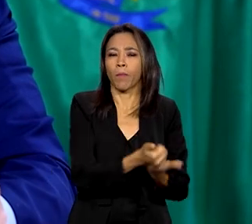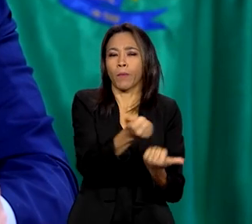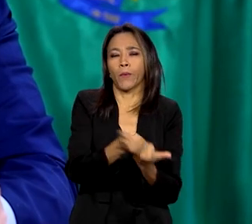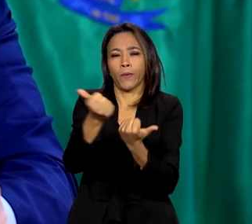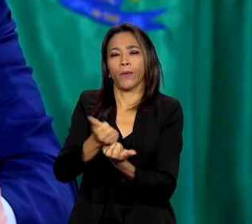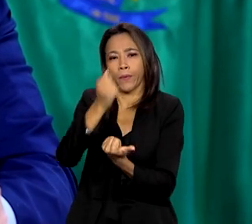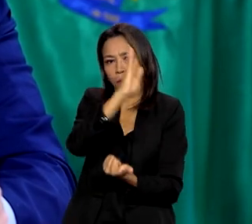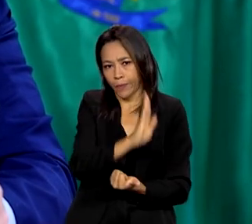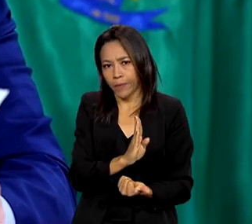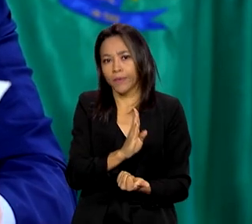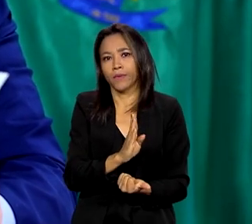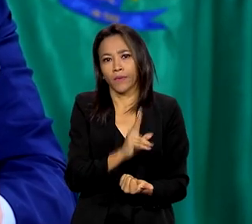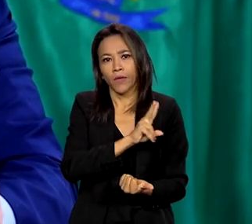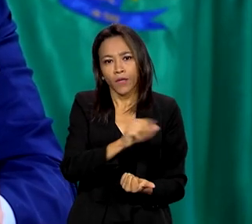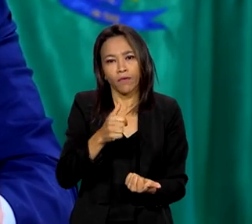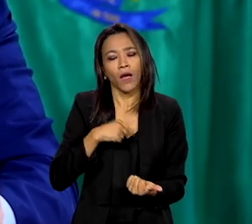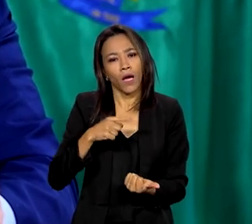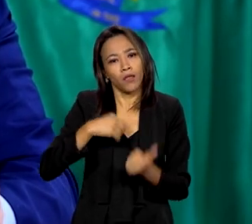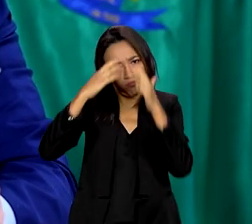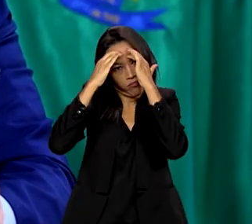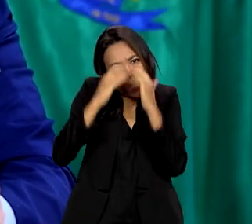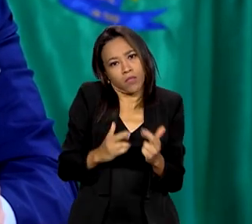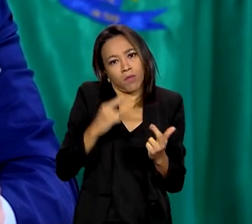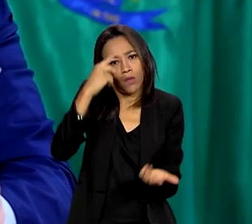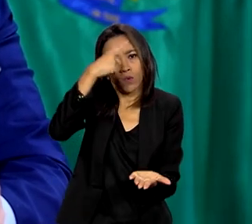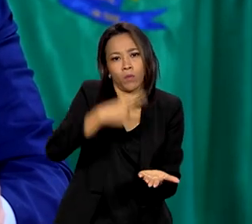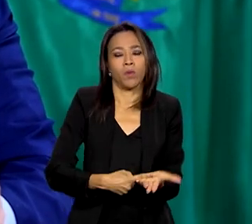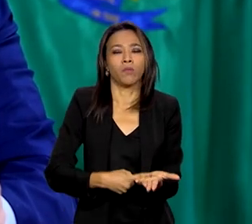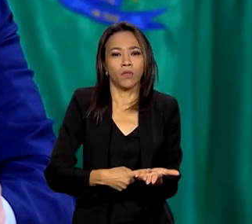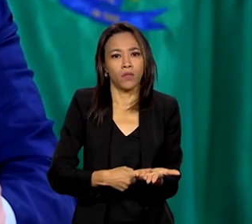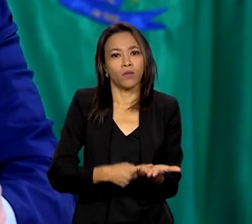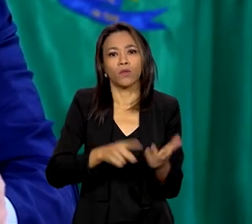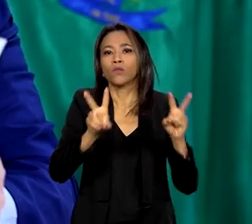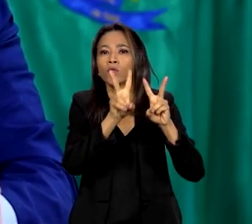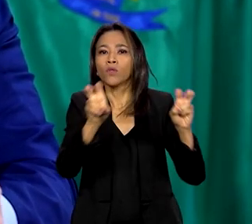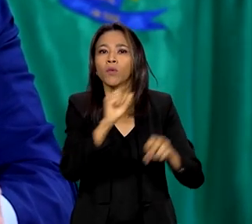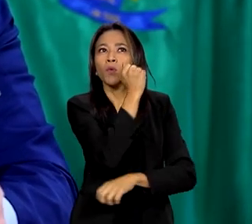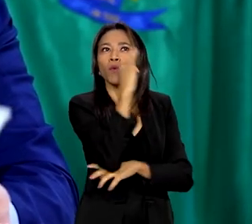cumprirá os seus compromissos com o meio ambiente e com o clima. Obrigado.